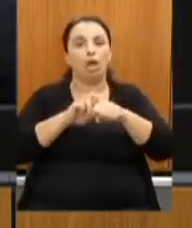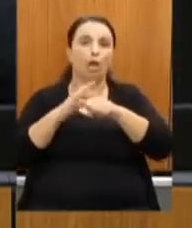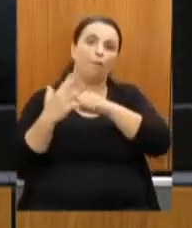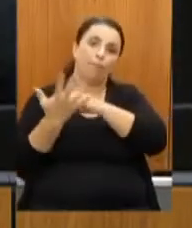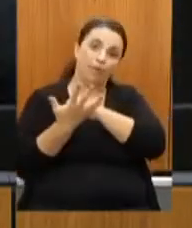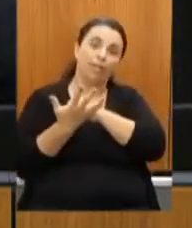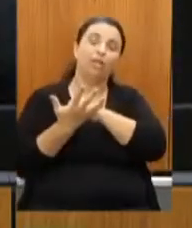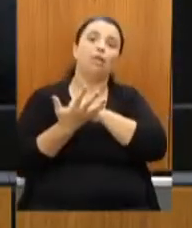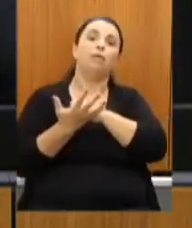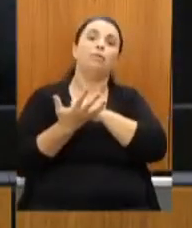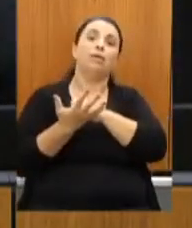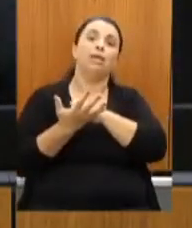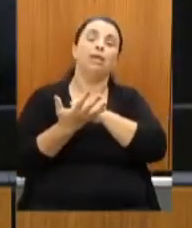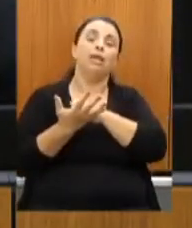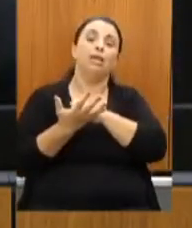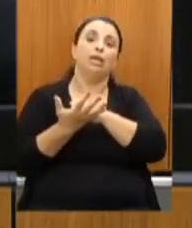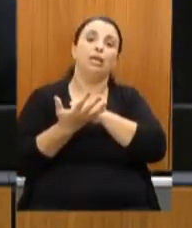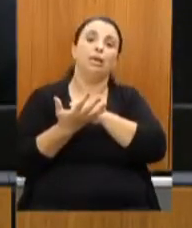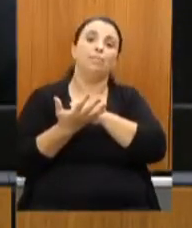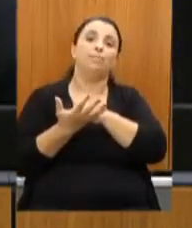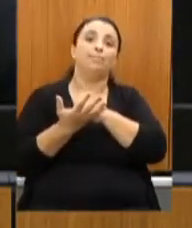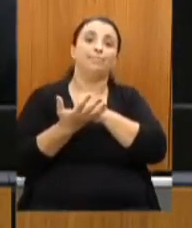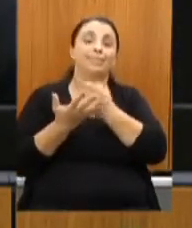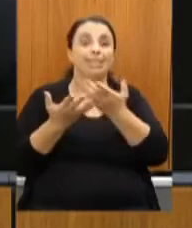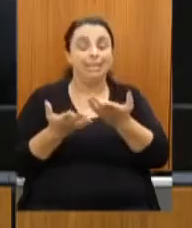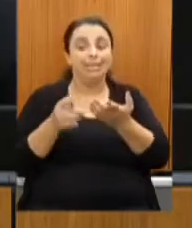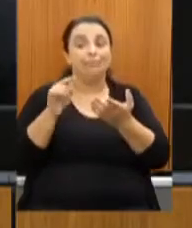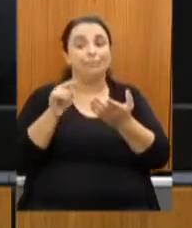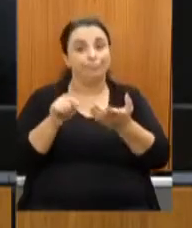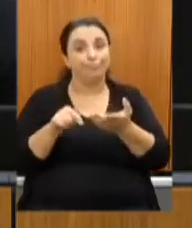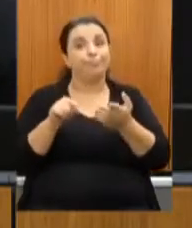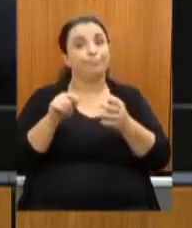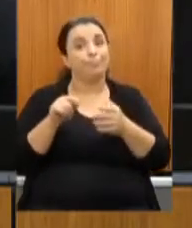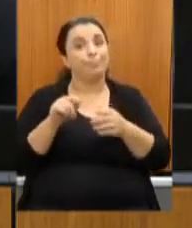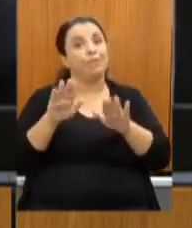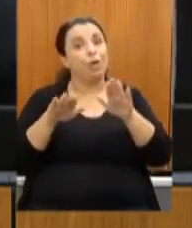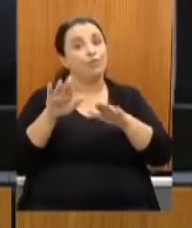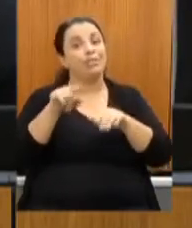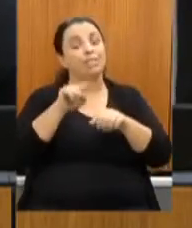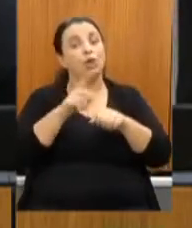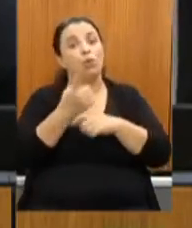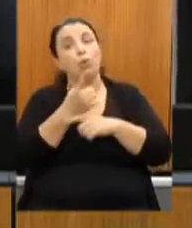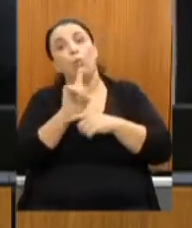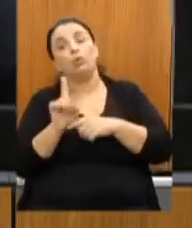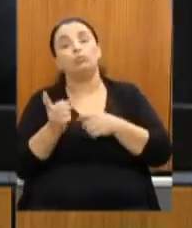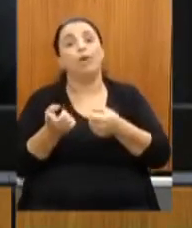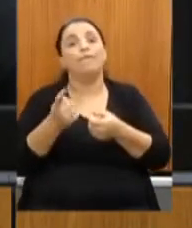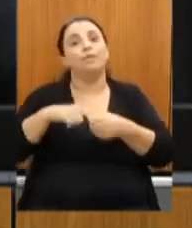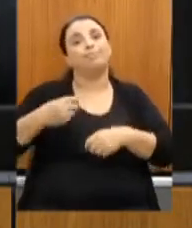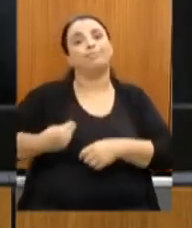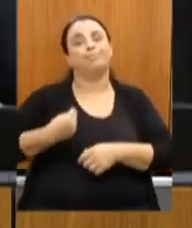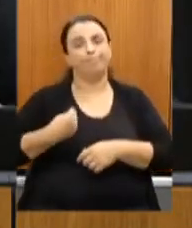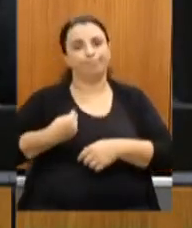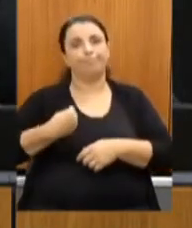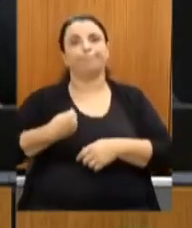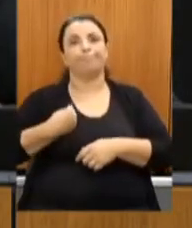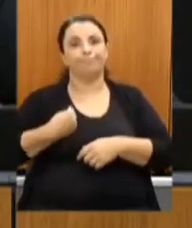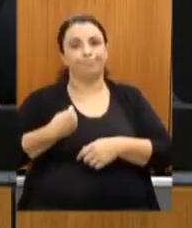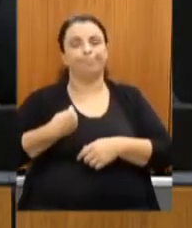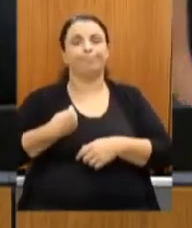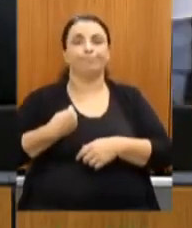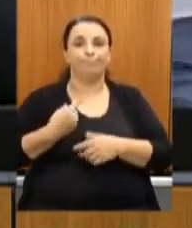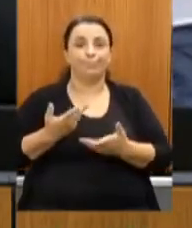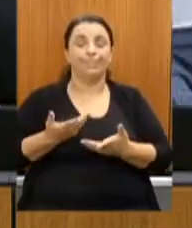serão esses os últimos a retomarem as suas atividades. Então, daí a necessidade do Estado, da nossa